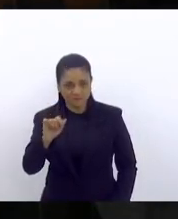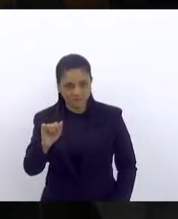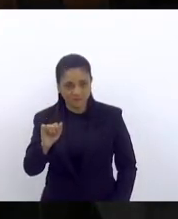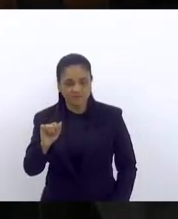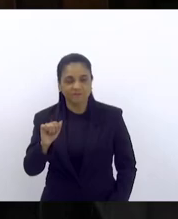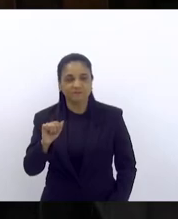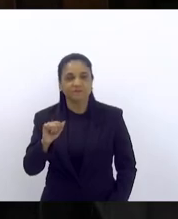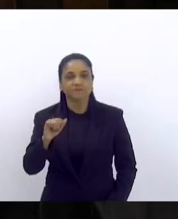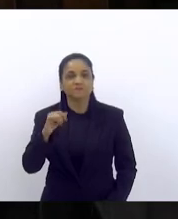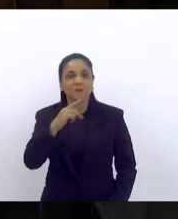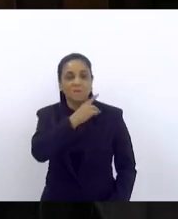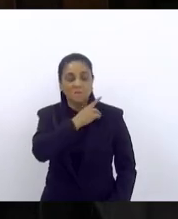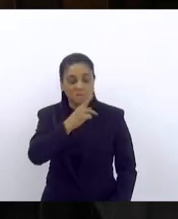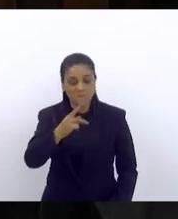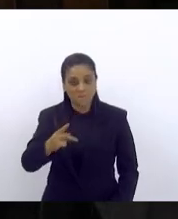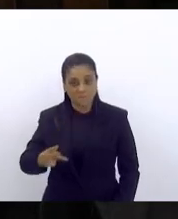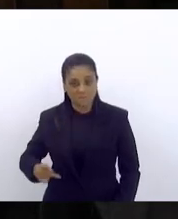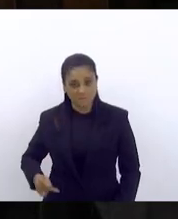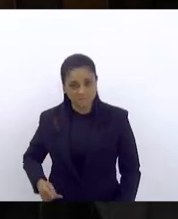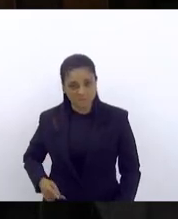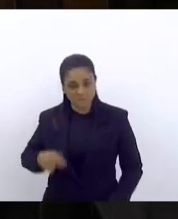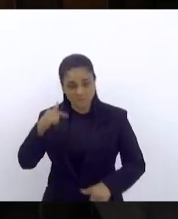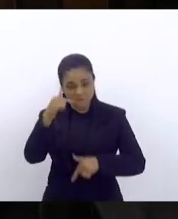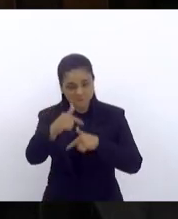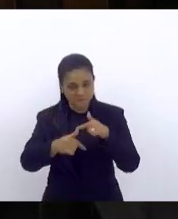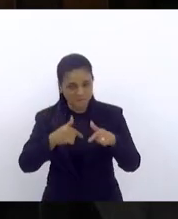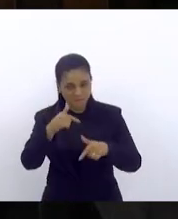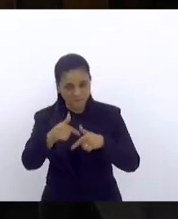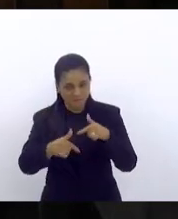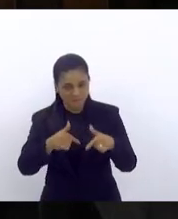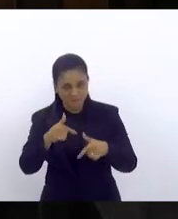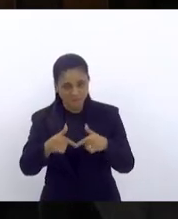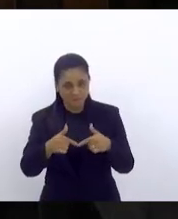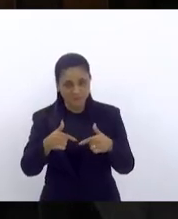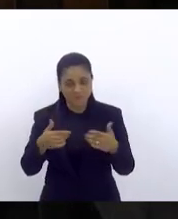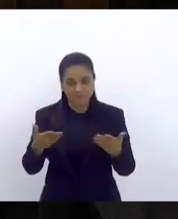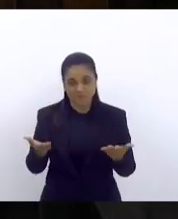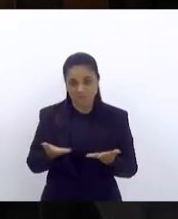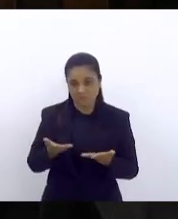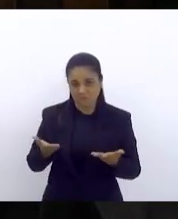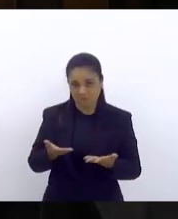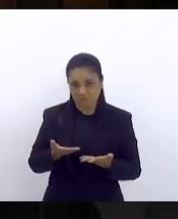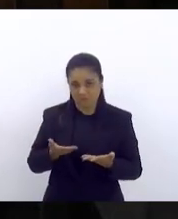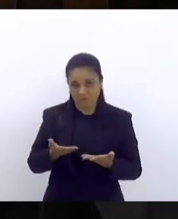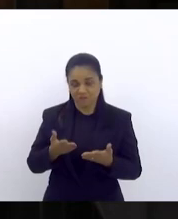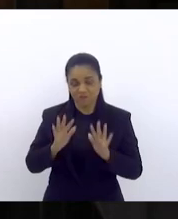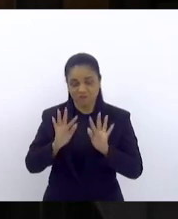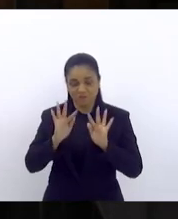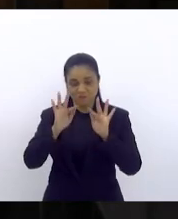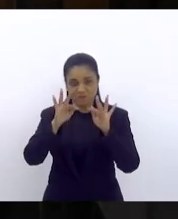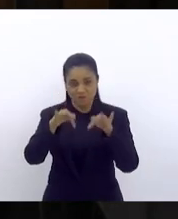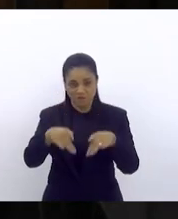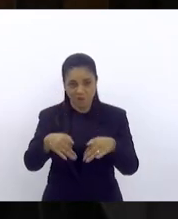presidenta em exercício no expediente final